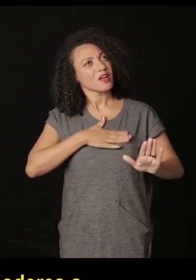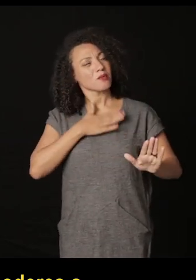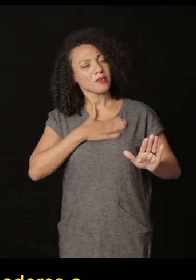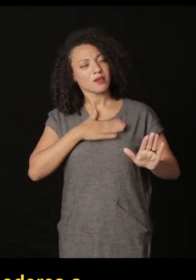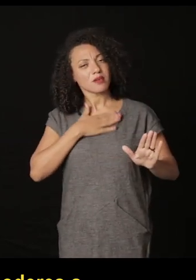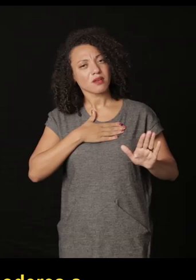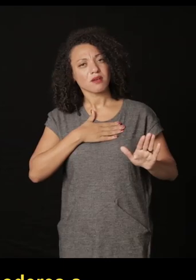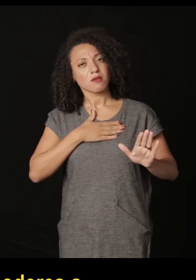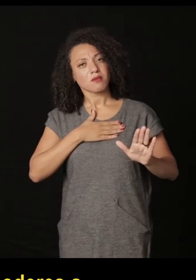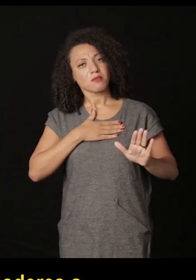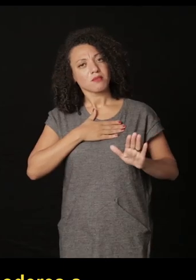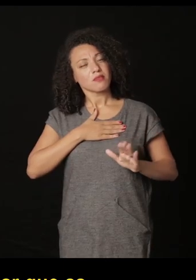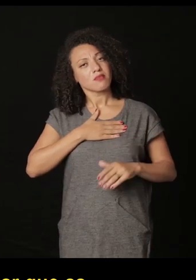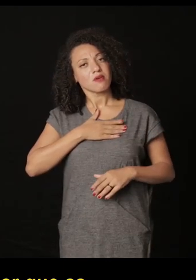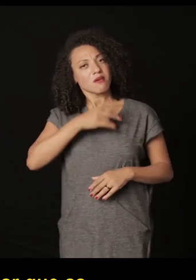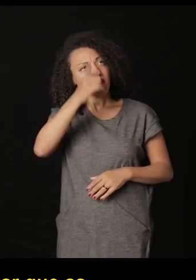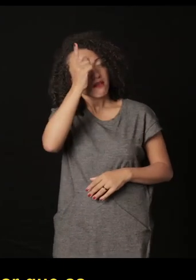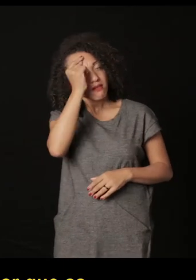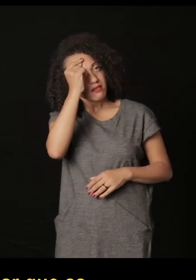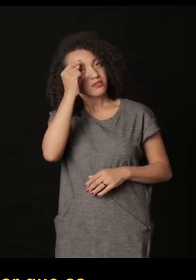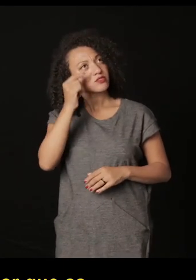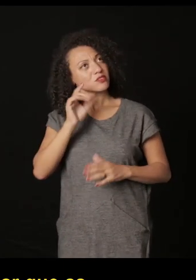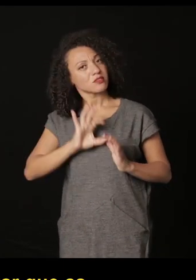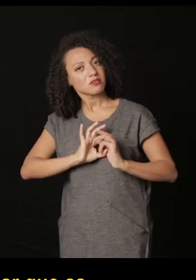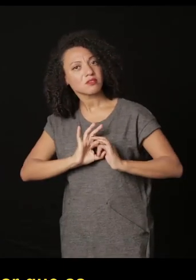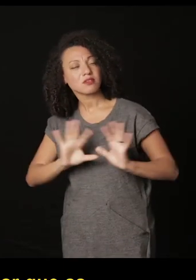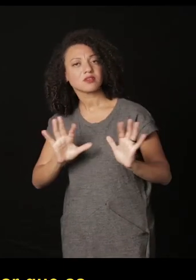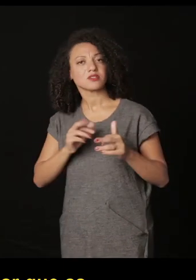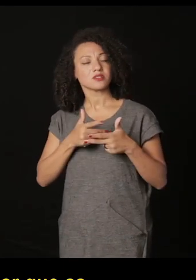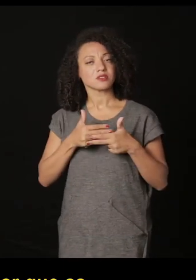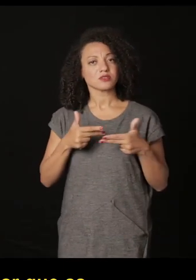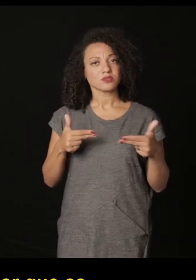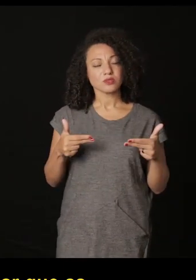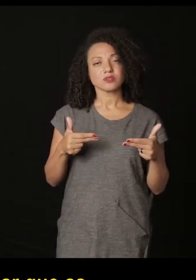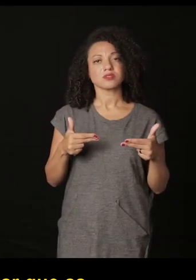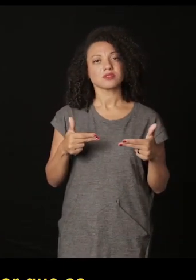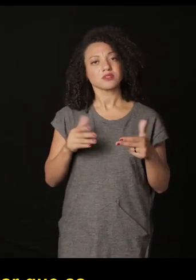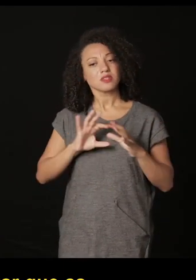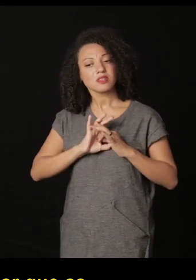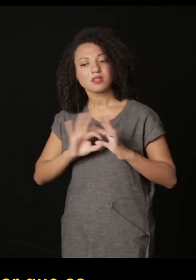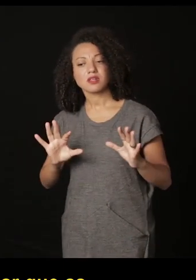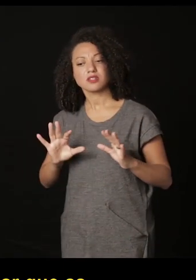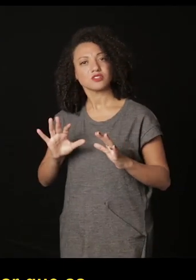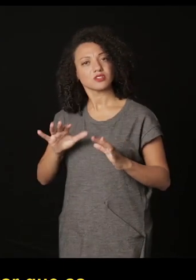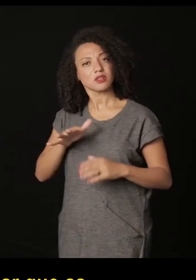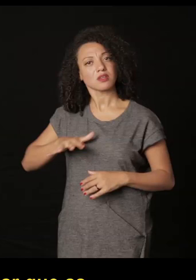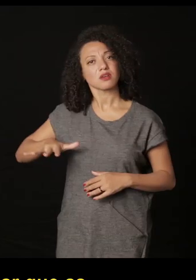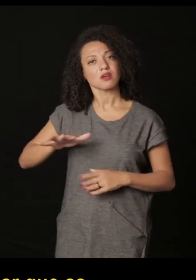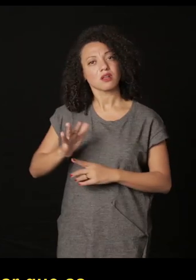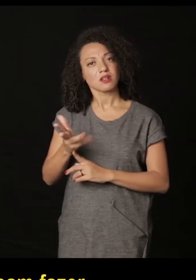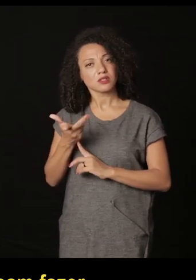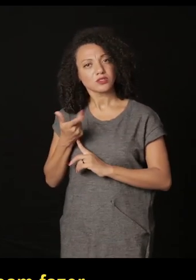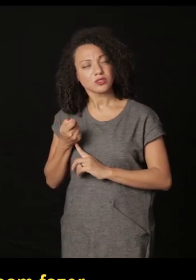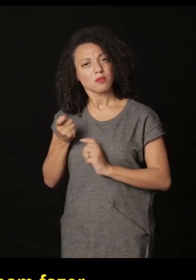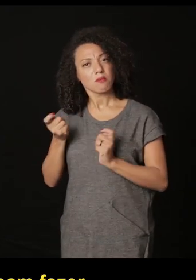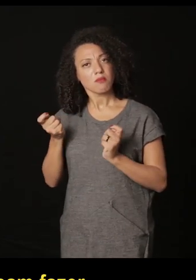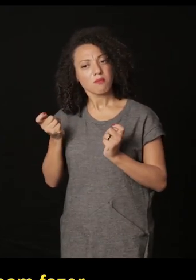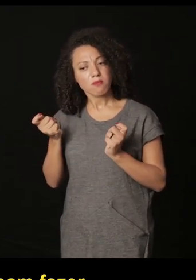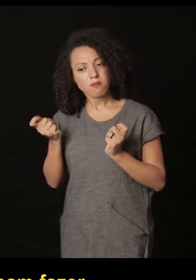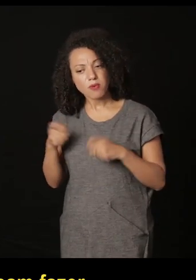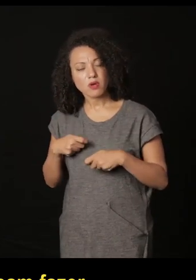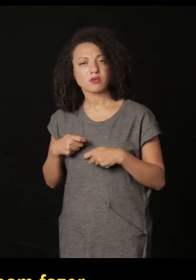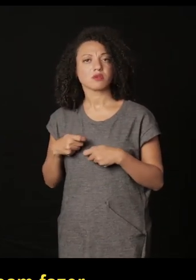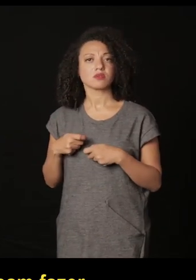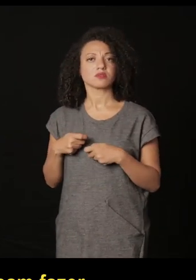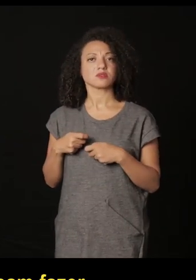relaxar um pouco a soltar um pouco a guarda e deixar que as coisas ou que a gente que os artistas